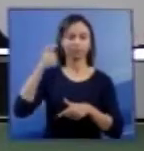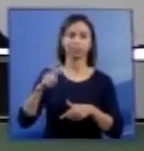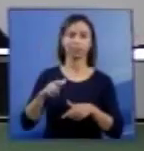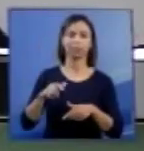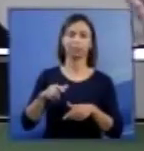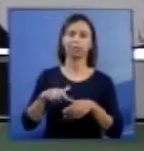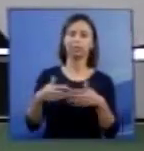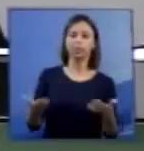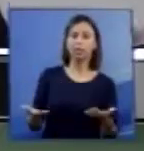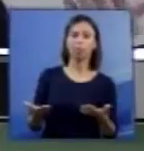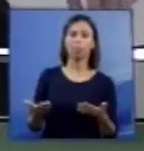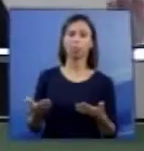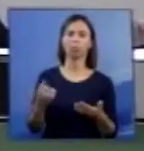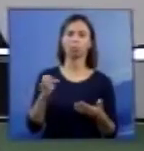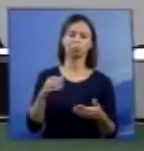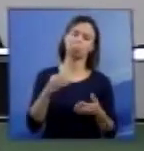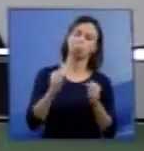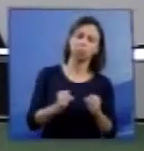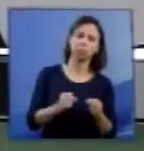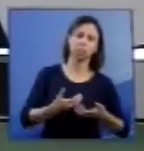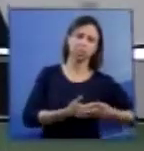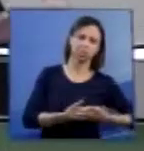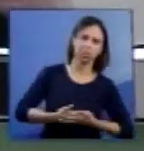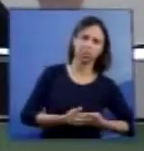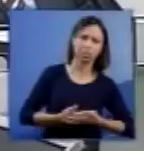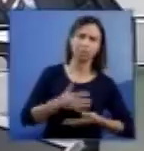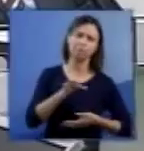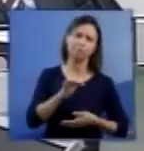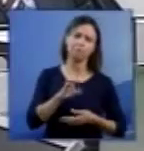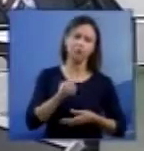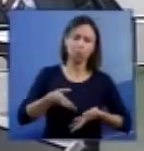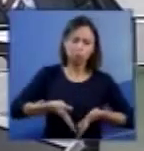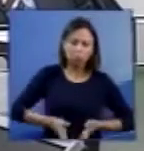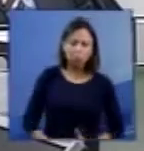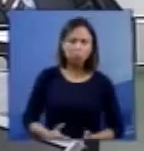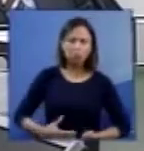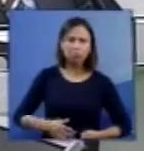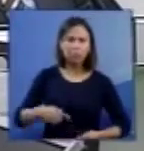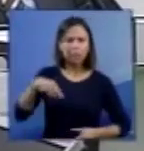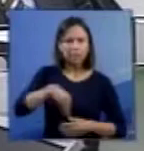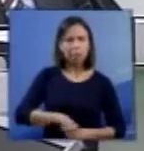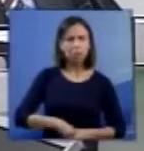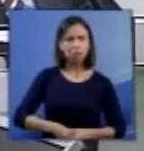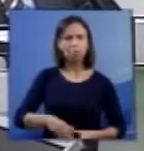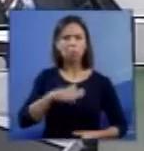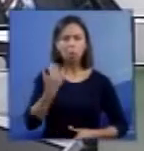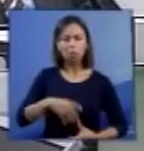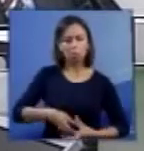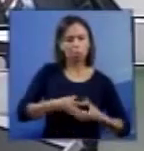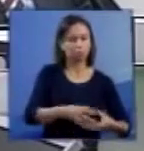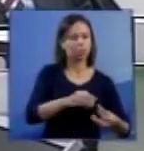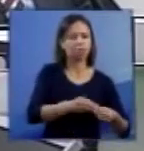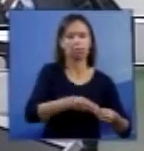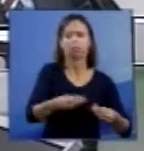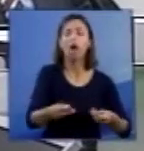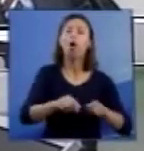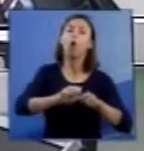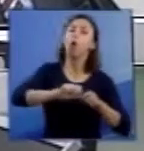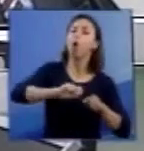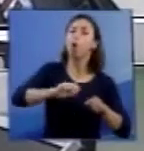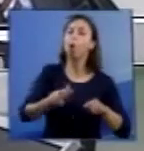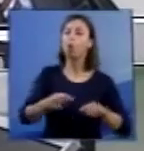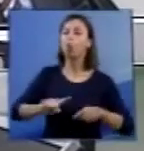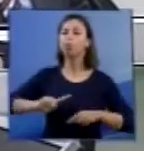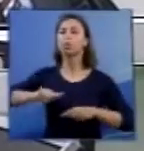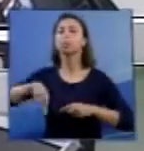tanto num feto quanto numa pessoa pós-parto. Portanto, essa questão me